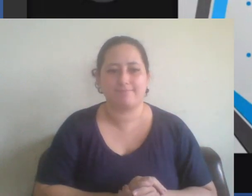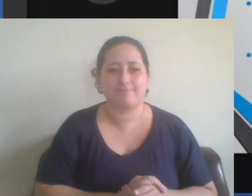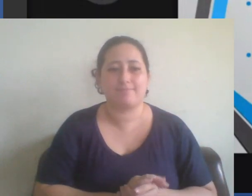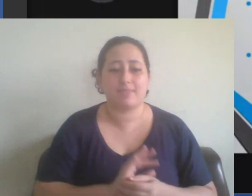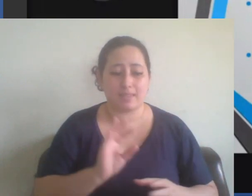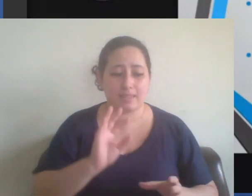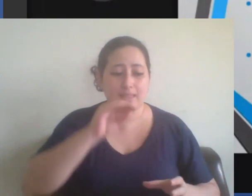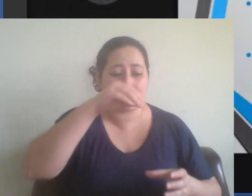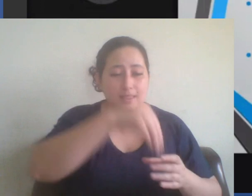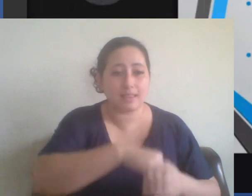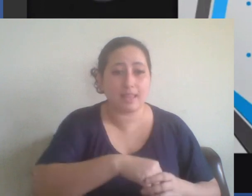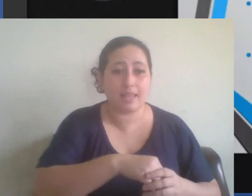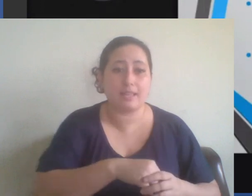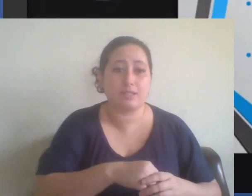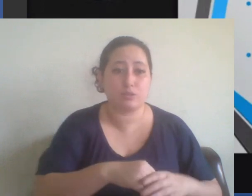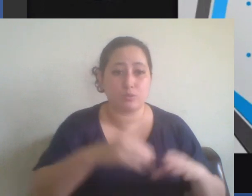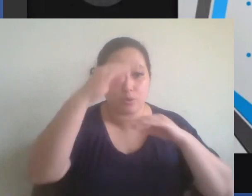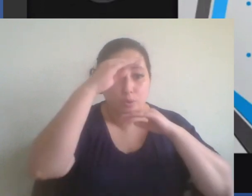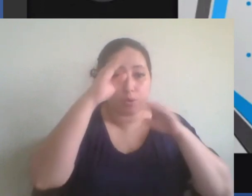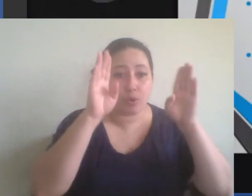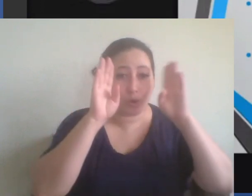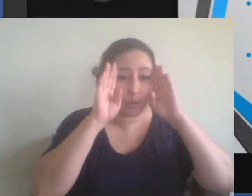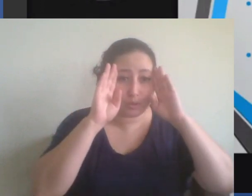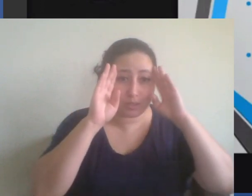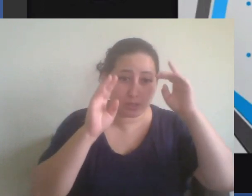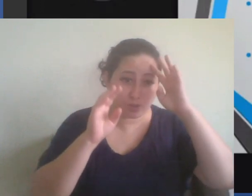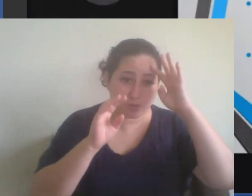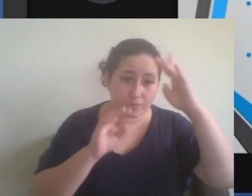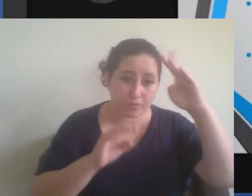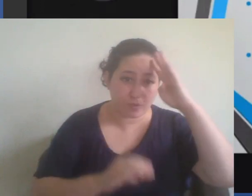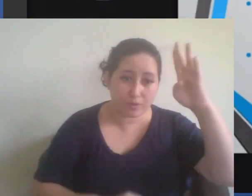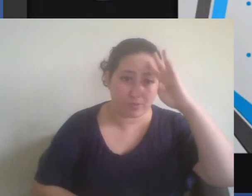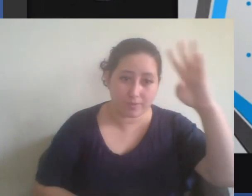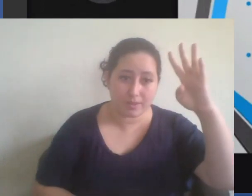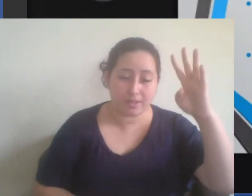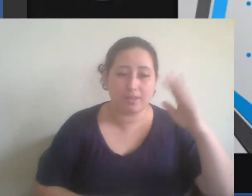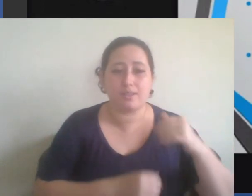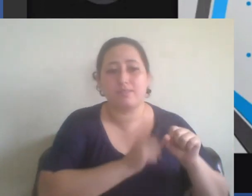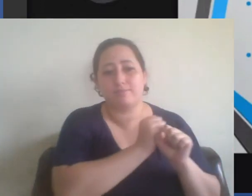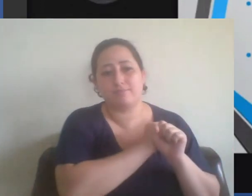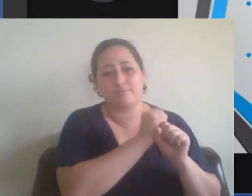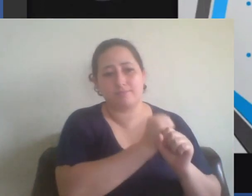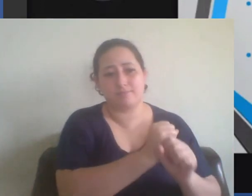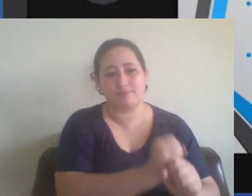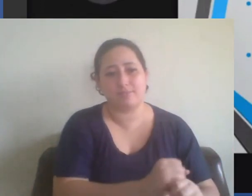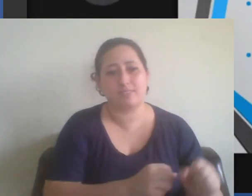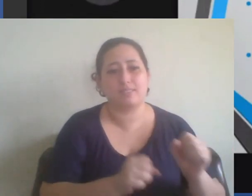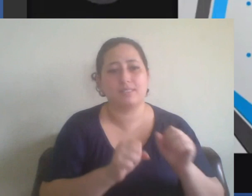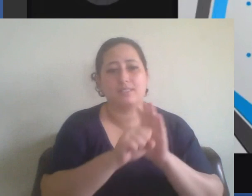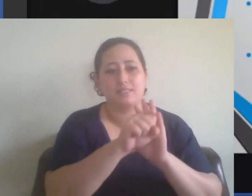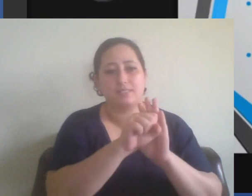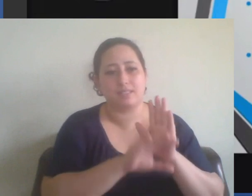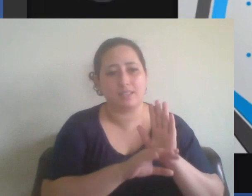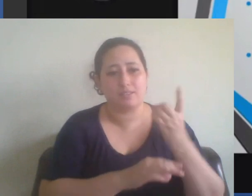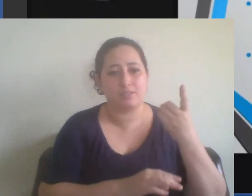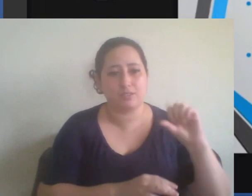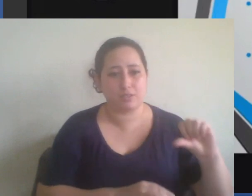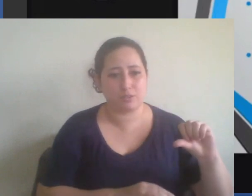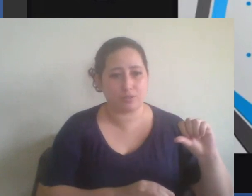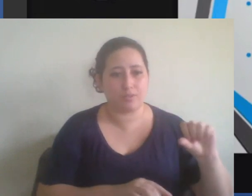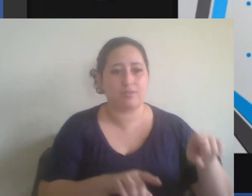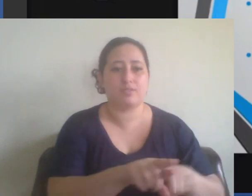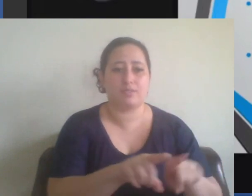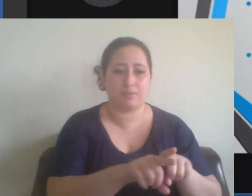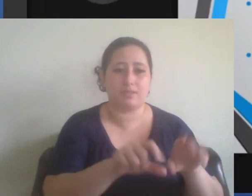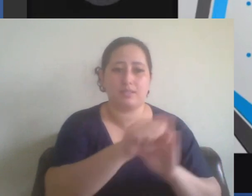conservador que vai se formatar ao longo do século XIX e também no século XX.